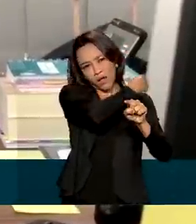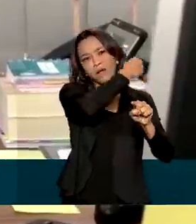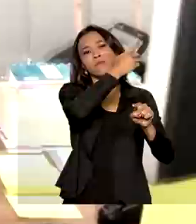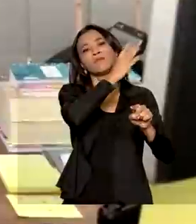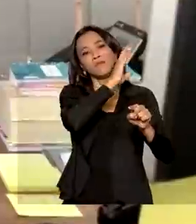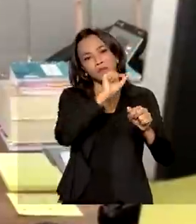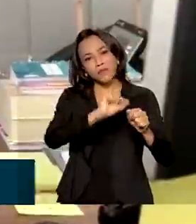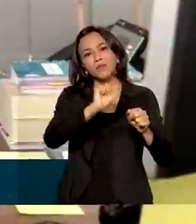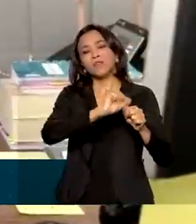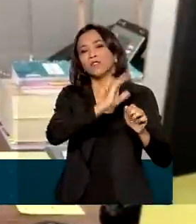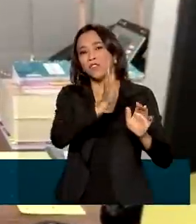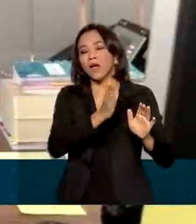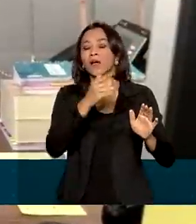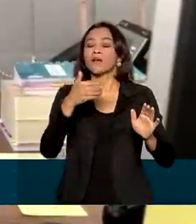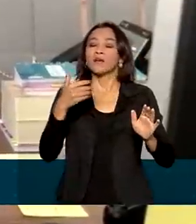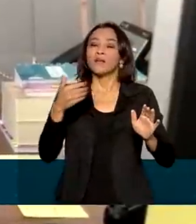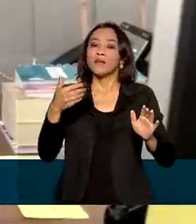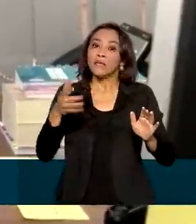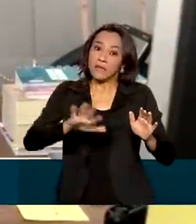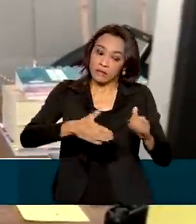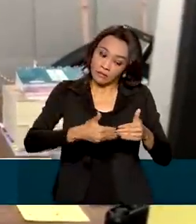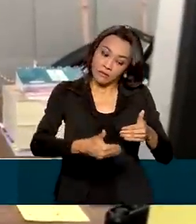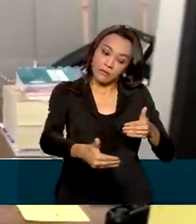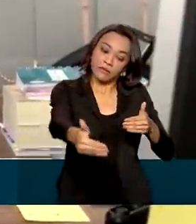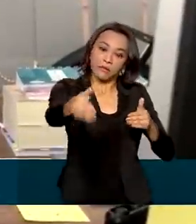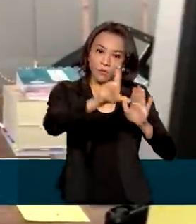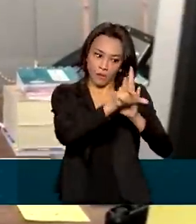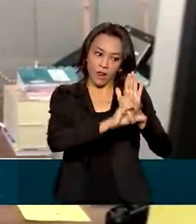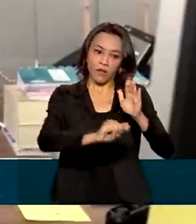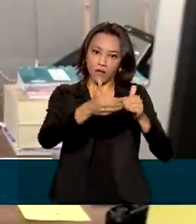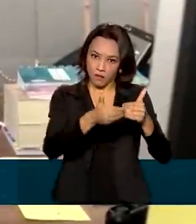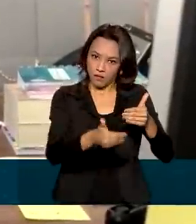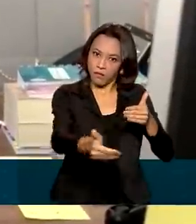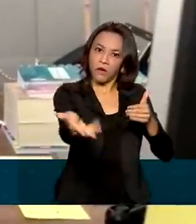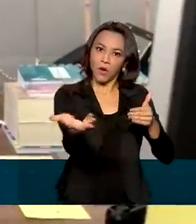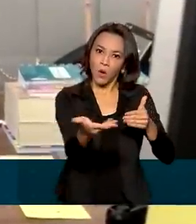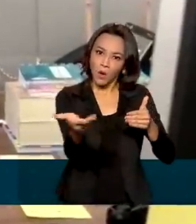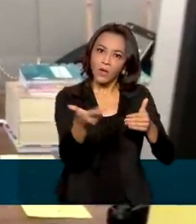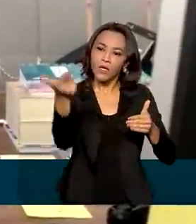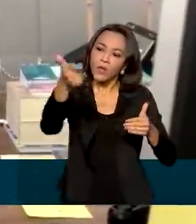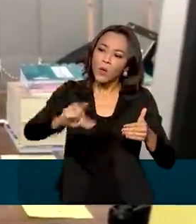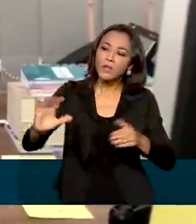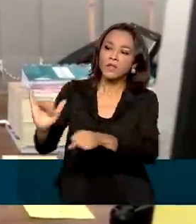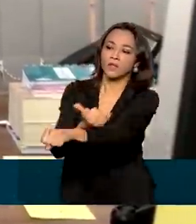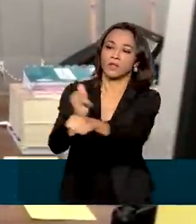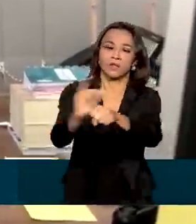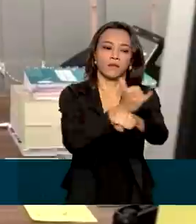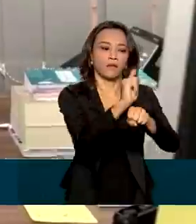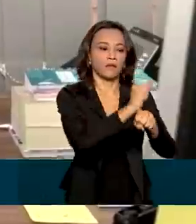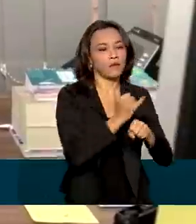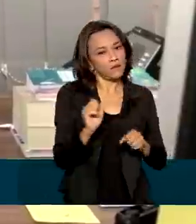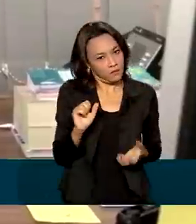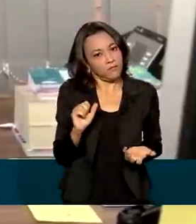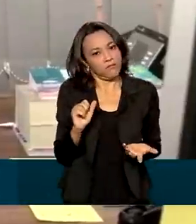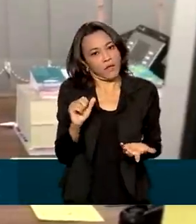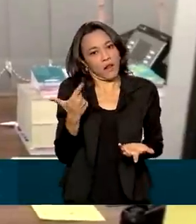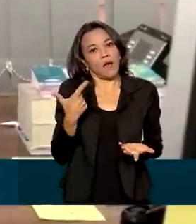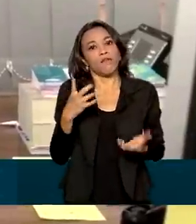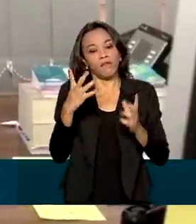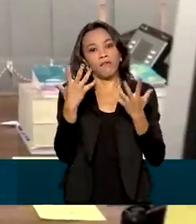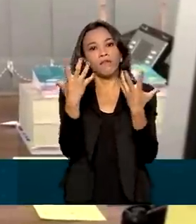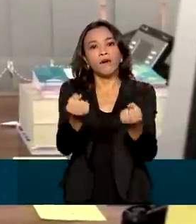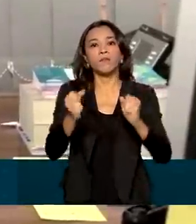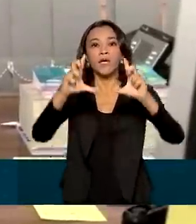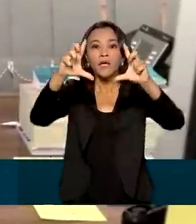jurisprudência. É muito provável que a partir da lei, juntamente com outras iniciativas, claro, a gente tenha uma redução